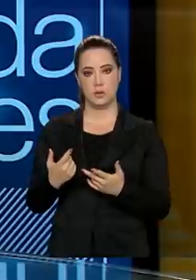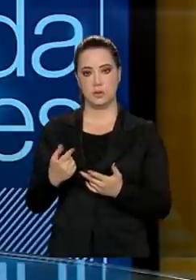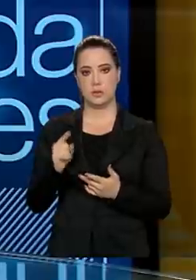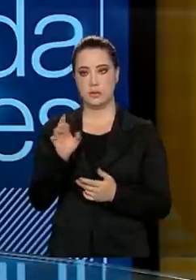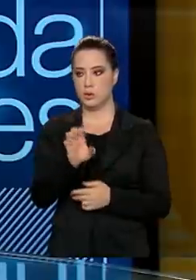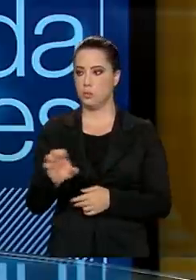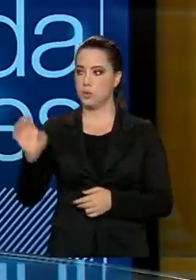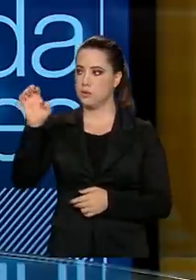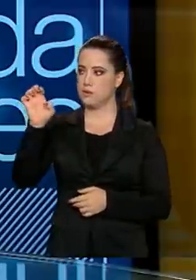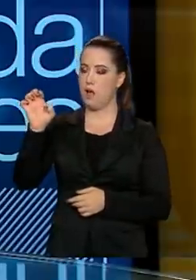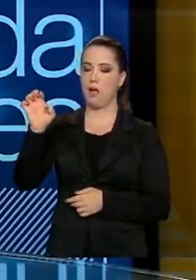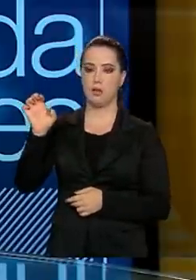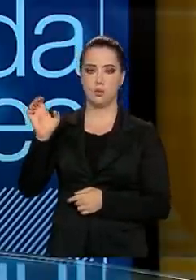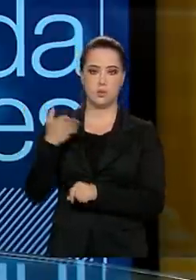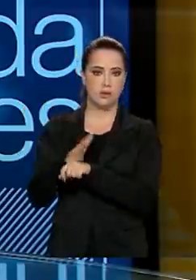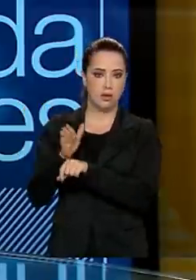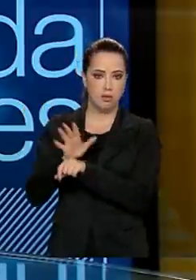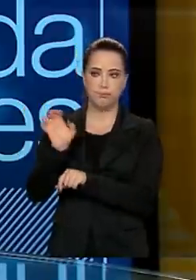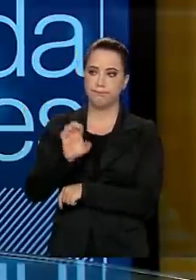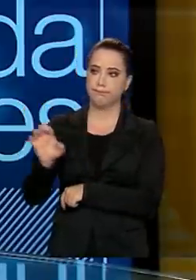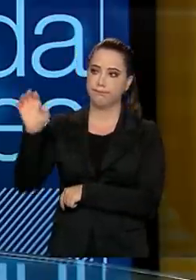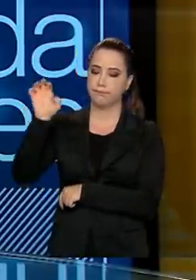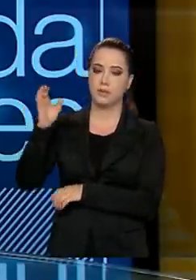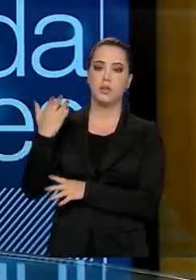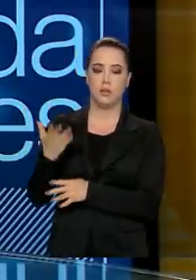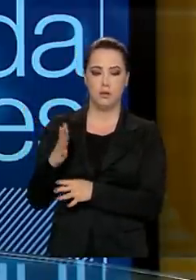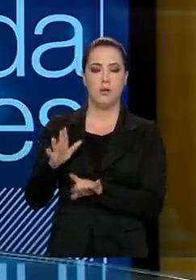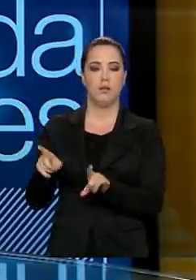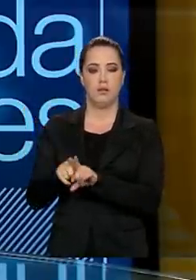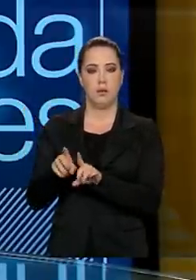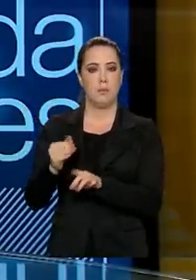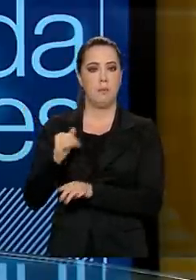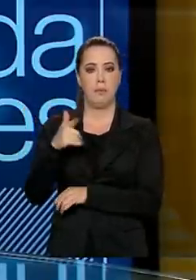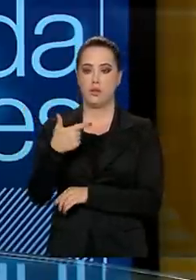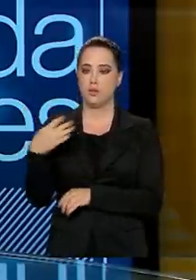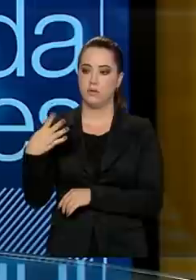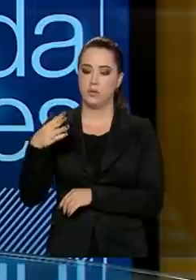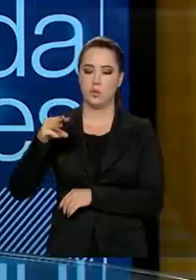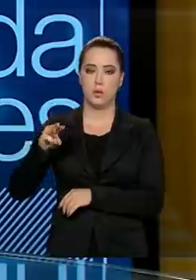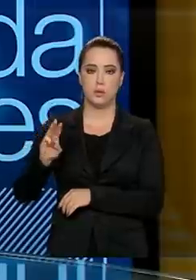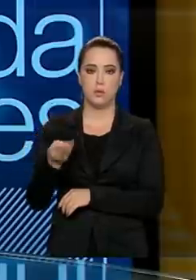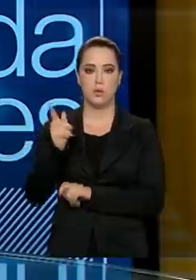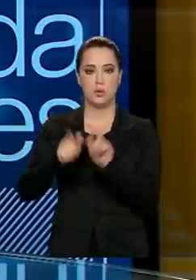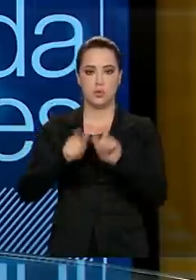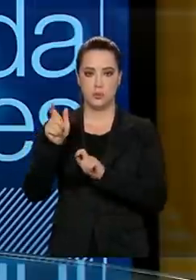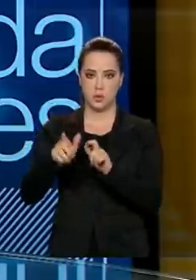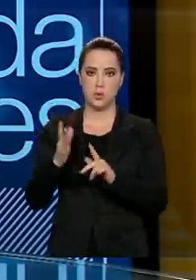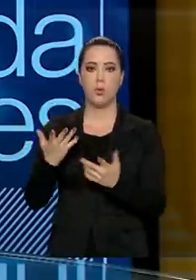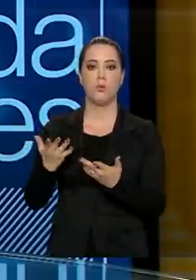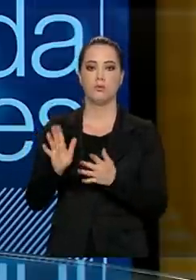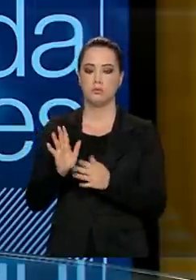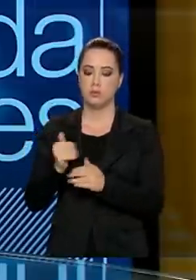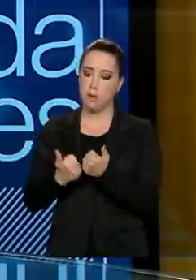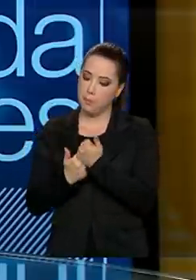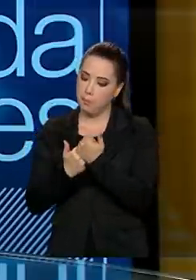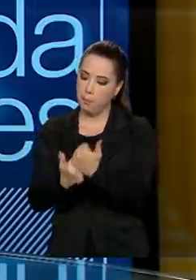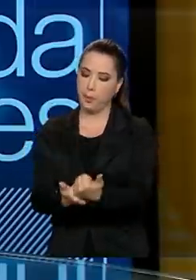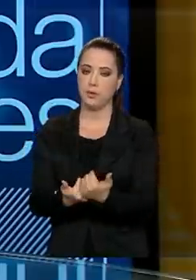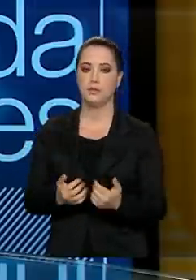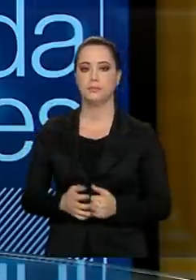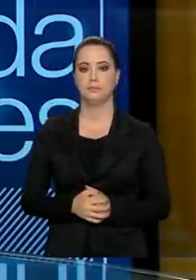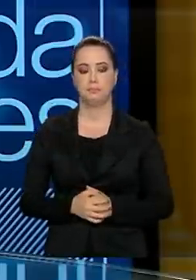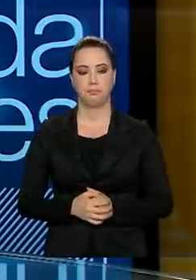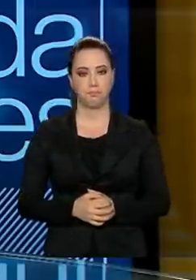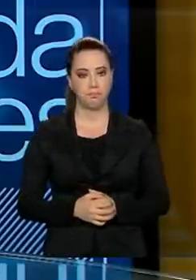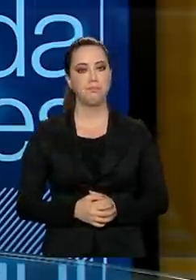estados e municípios. Isso teve um impacto na vida de mais de 24 milhões de pessoas. Uma outra medida que nós adotamos com as